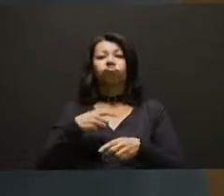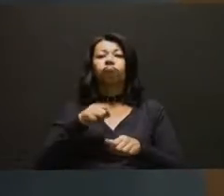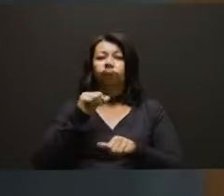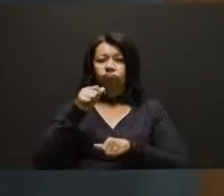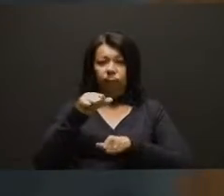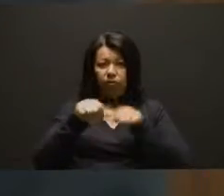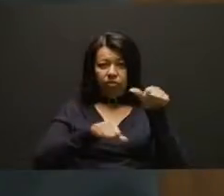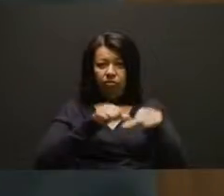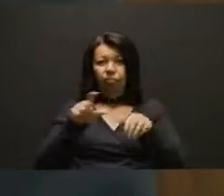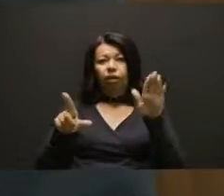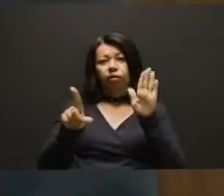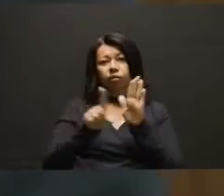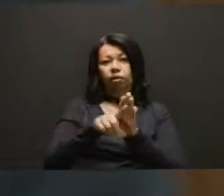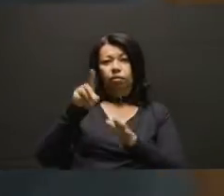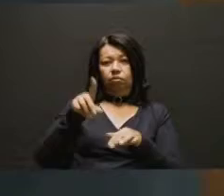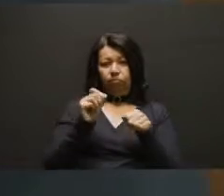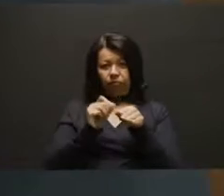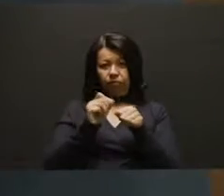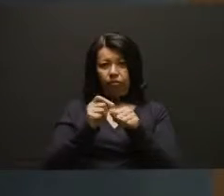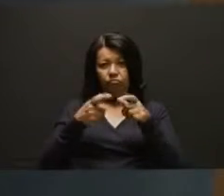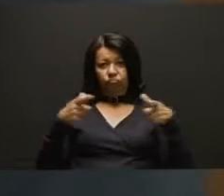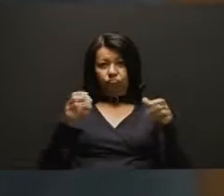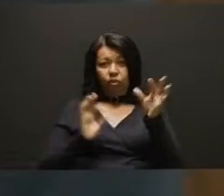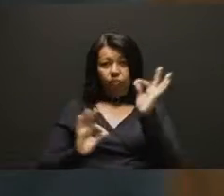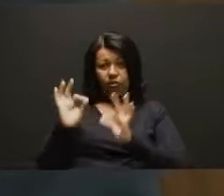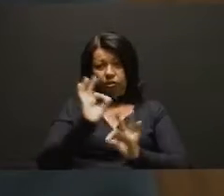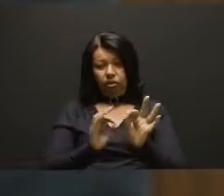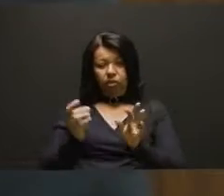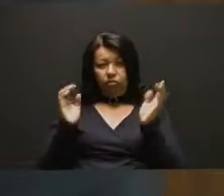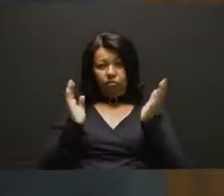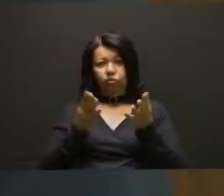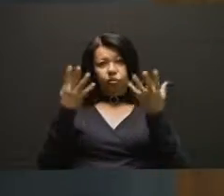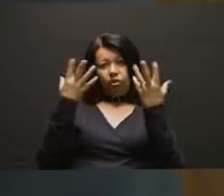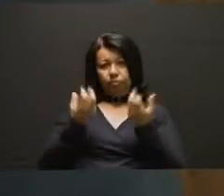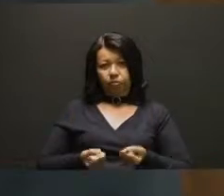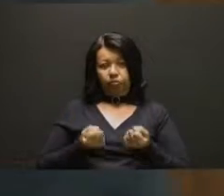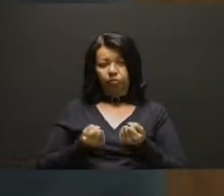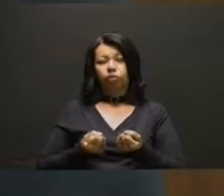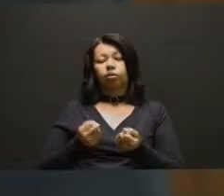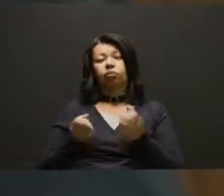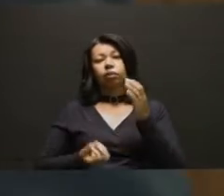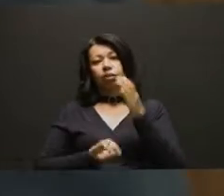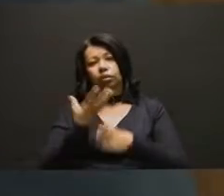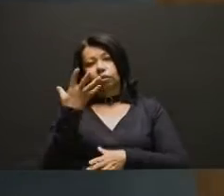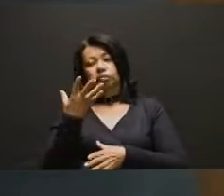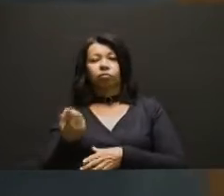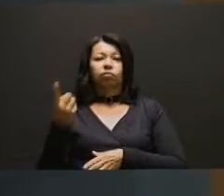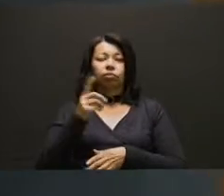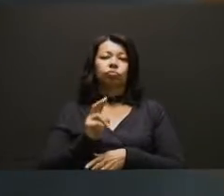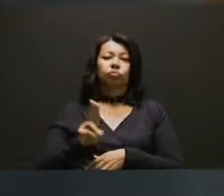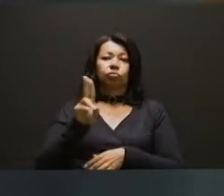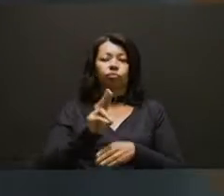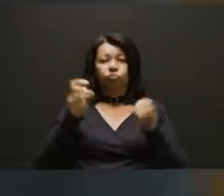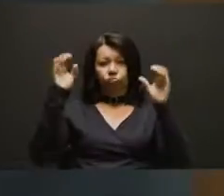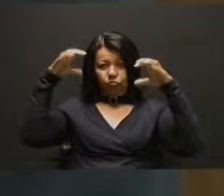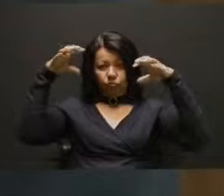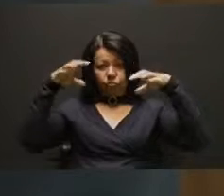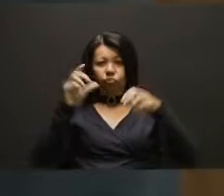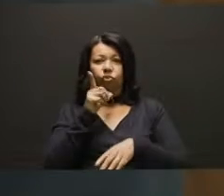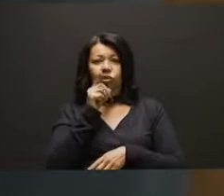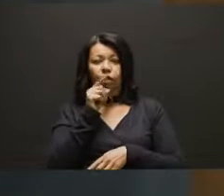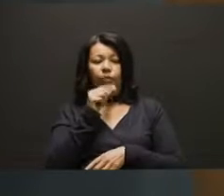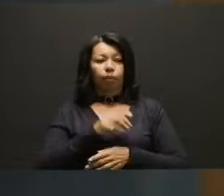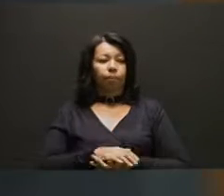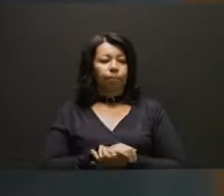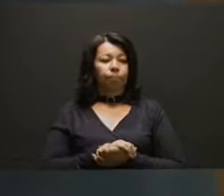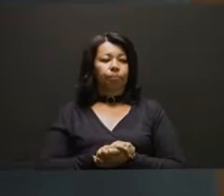ser executada. Eu não tenho dúvidas que é um dos grandes projetos que esse legislativo hoje aprovou em que vai estar criando esse sistema de captação de águas. É importante dizer que a